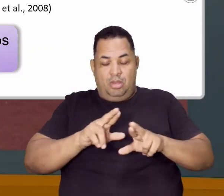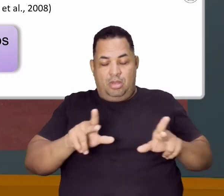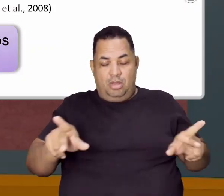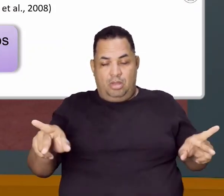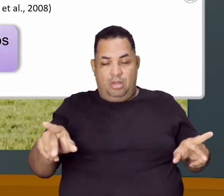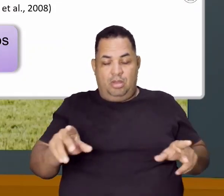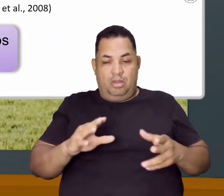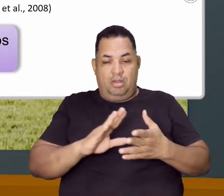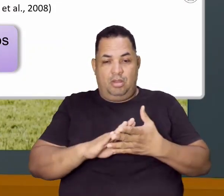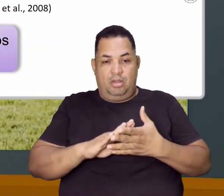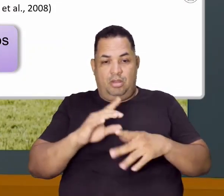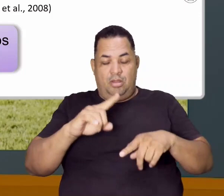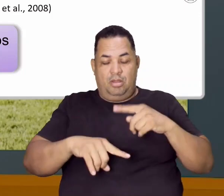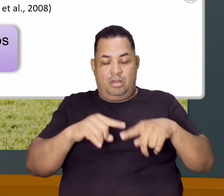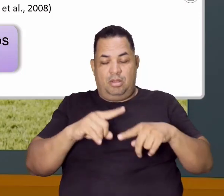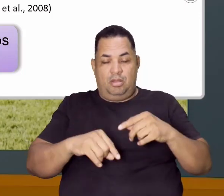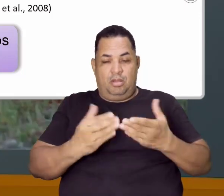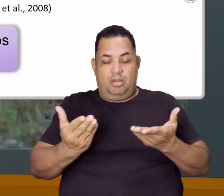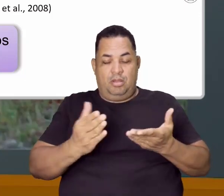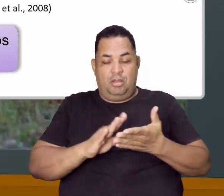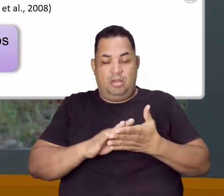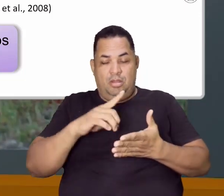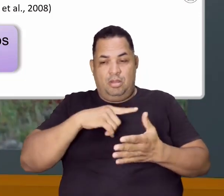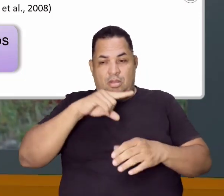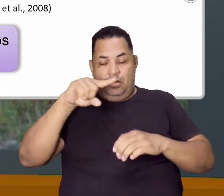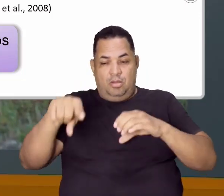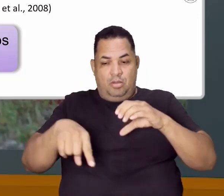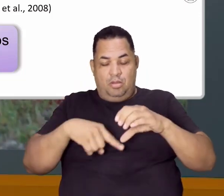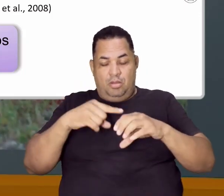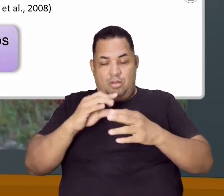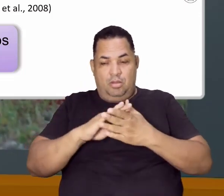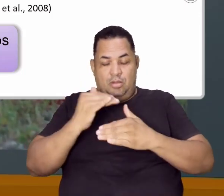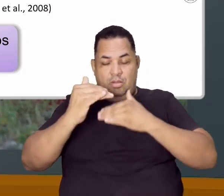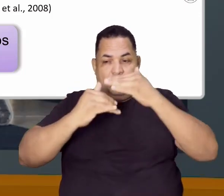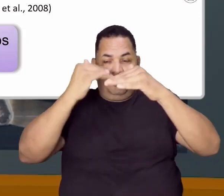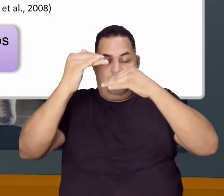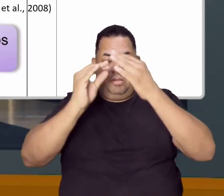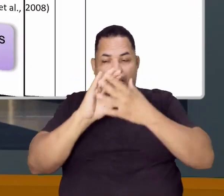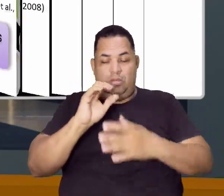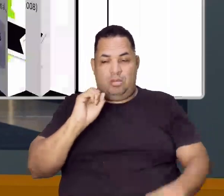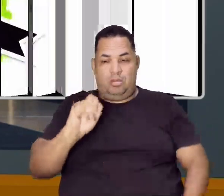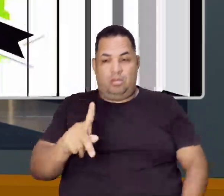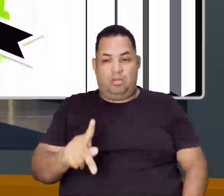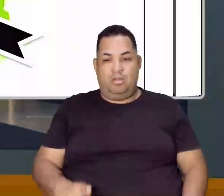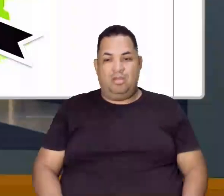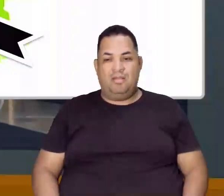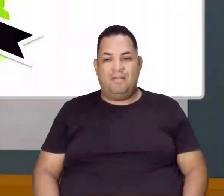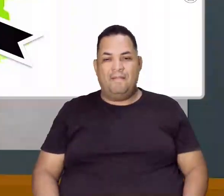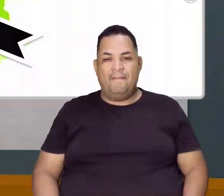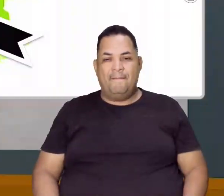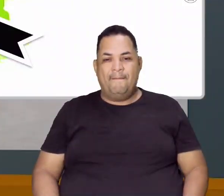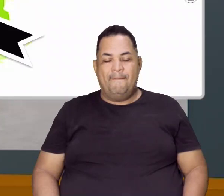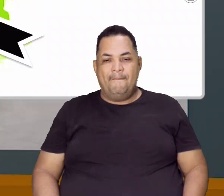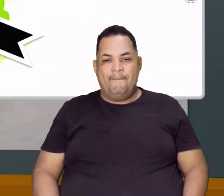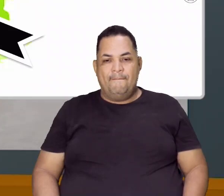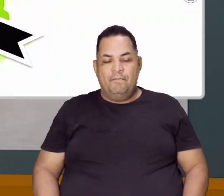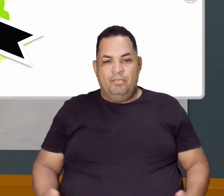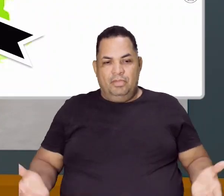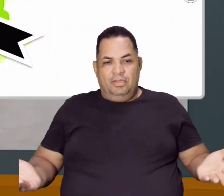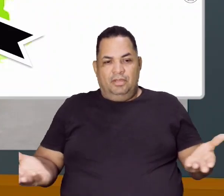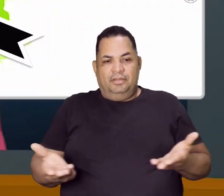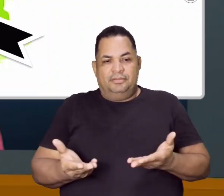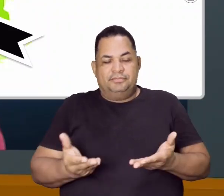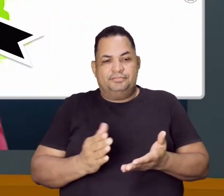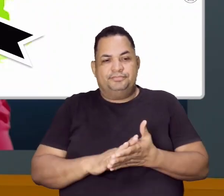espécie de um ciclo, de uma cadeia que vai se desenrolando aí, ok? E agora eu chamo